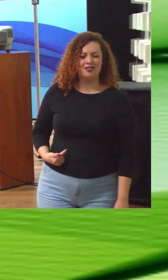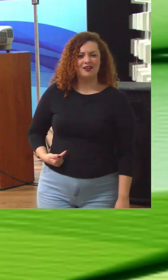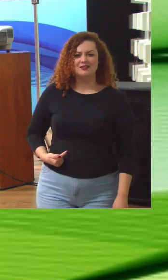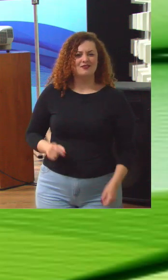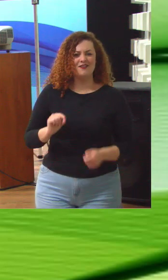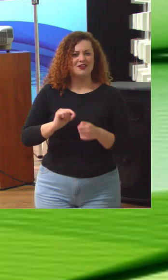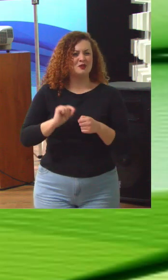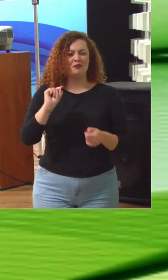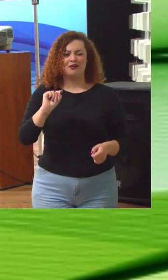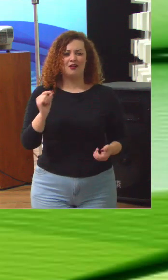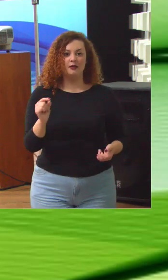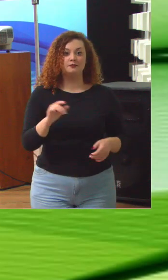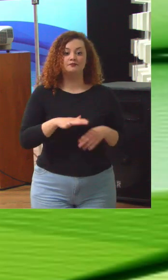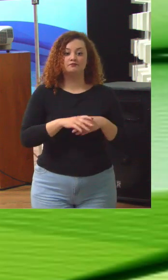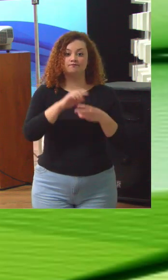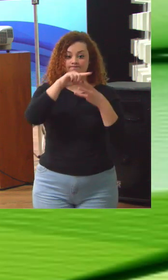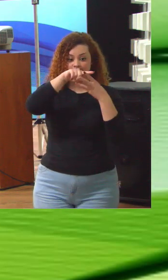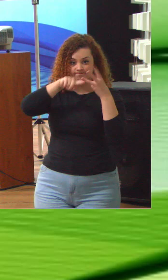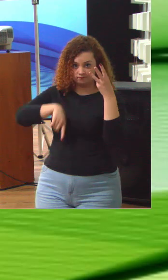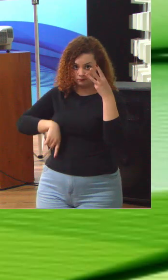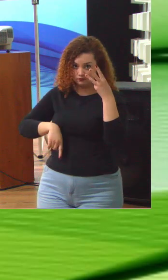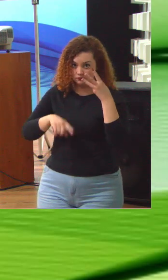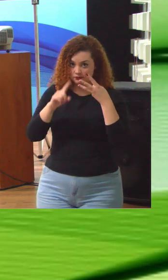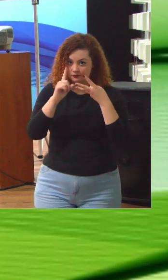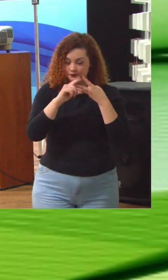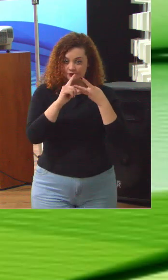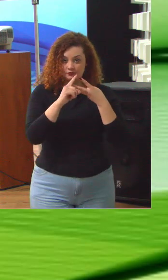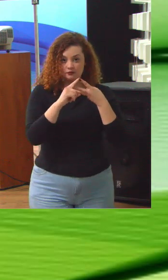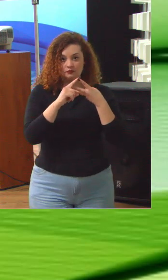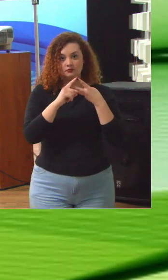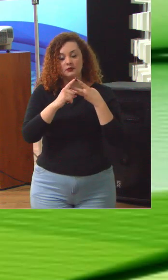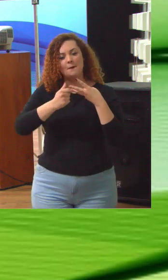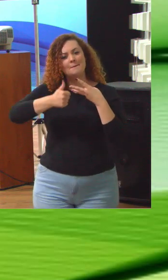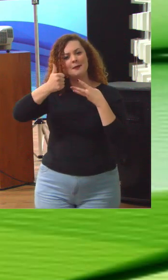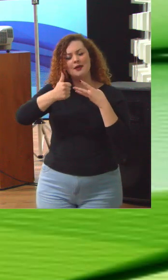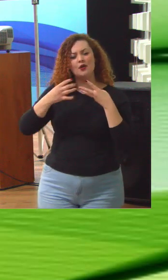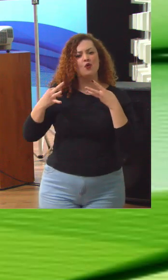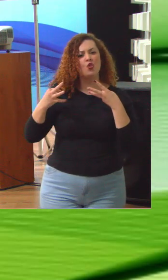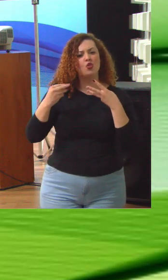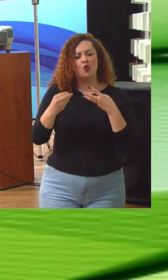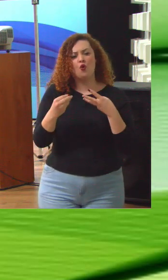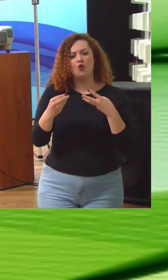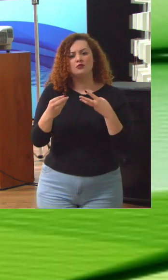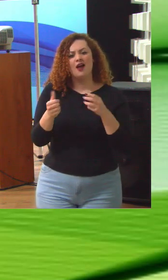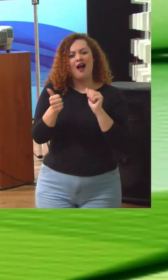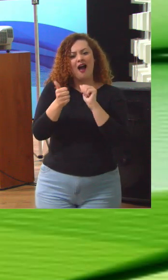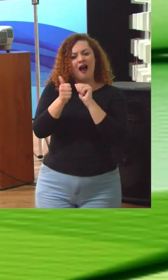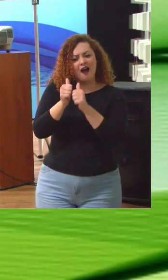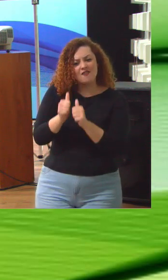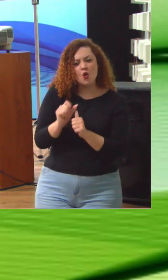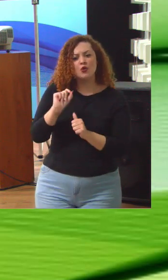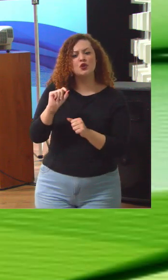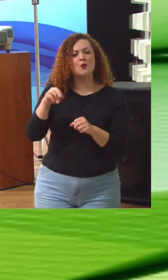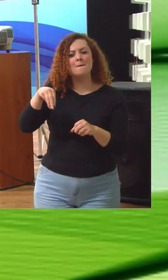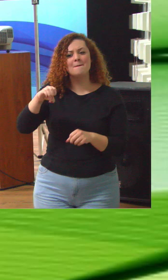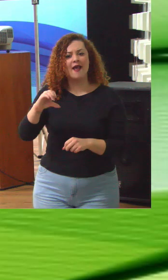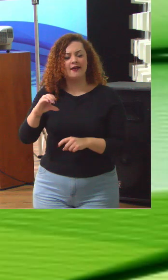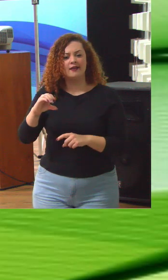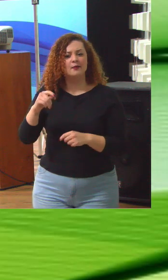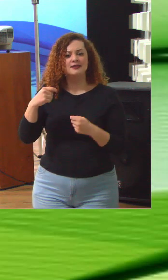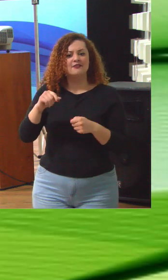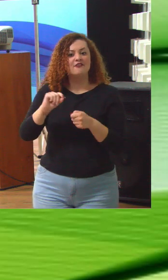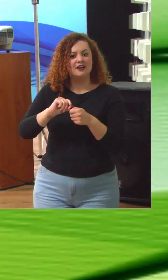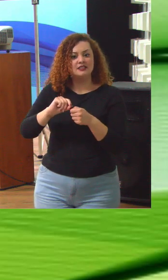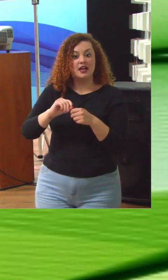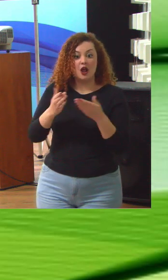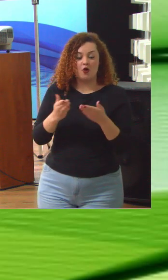contas fazer três verbos o primeiro é que todos eles avaliam o que o MEC tinha de fazer e o que ele de